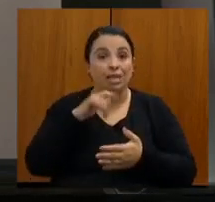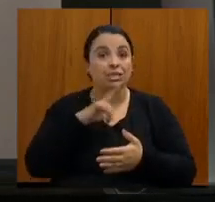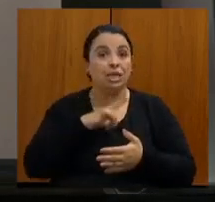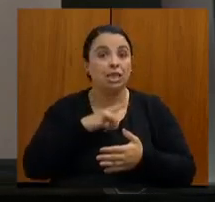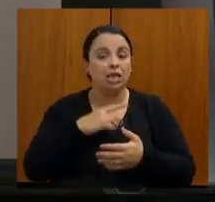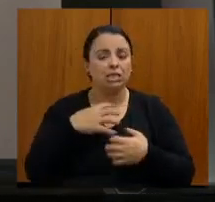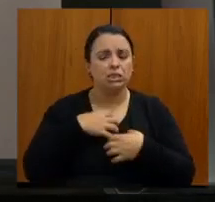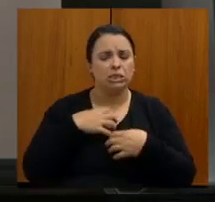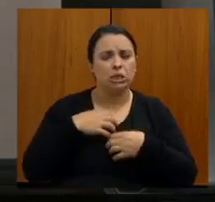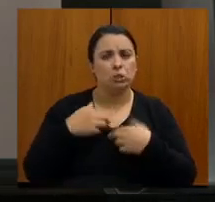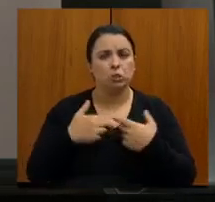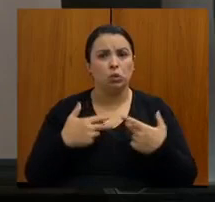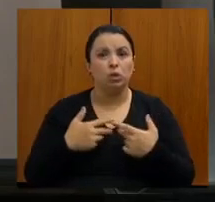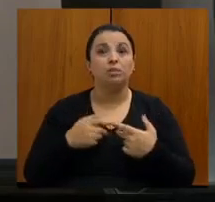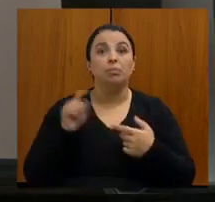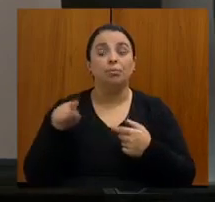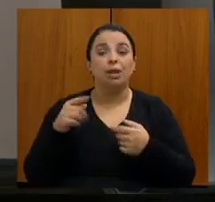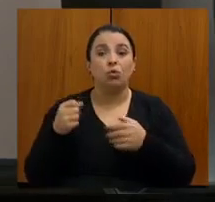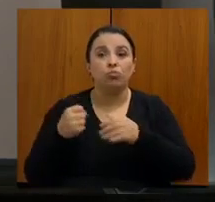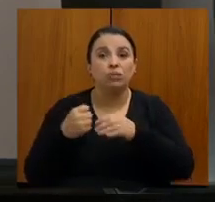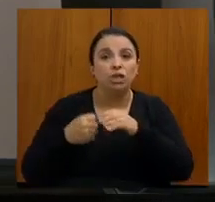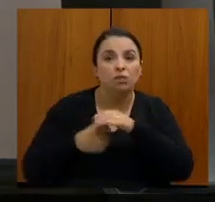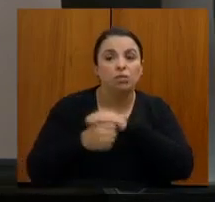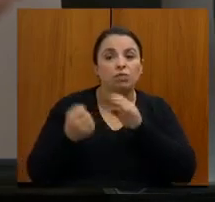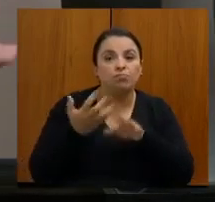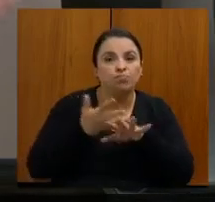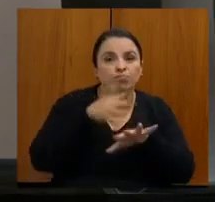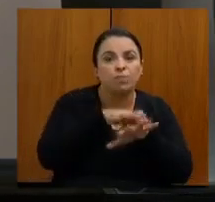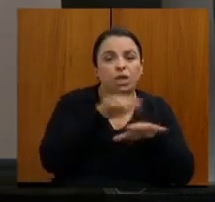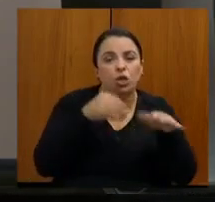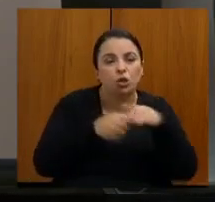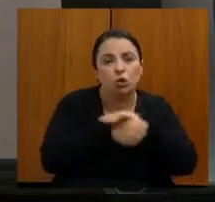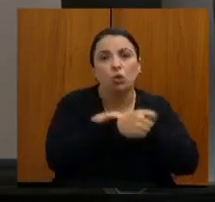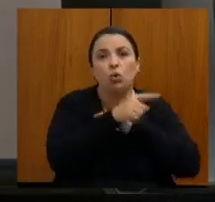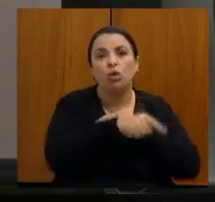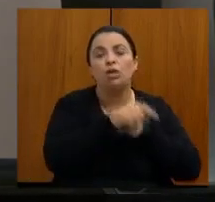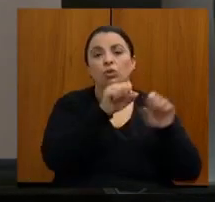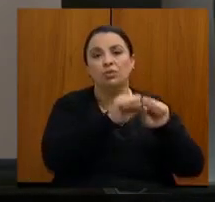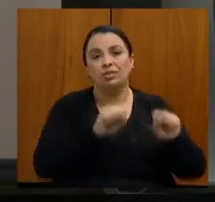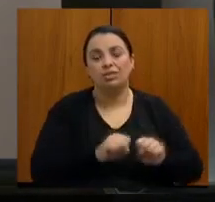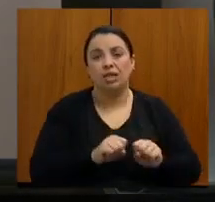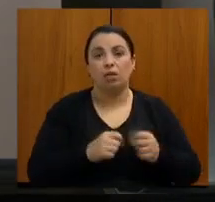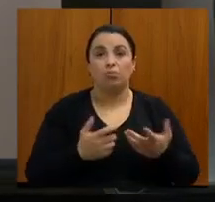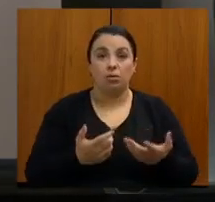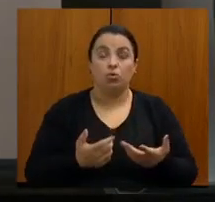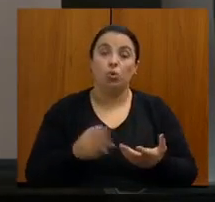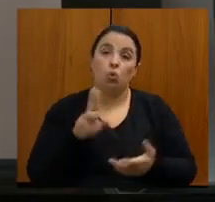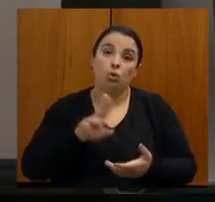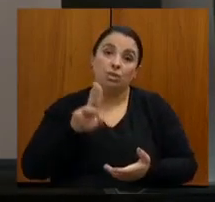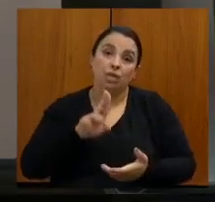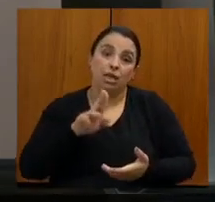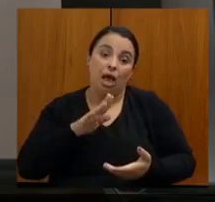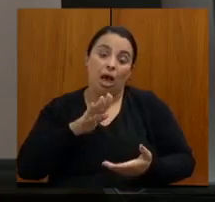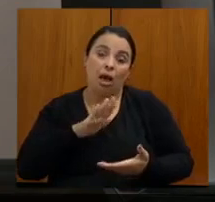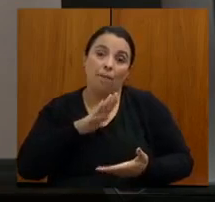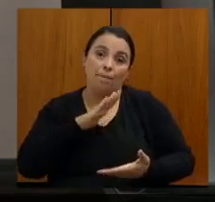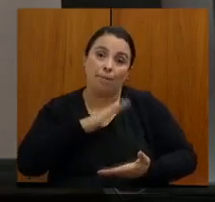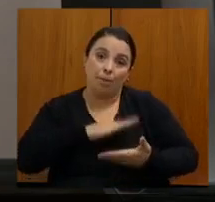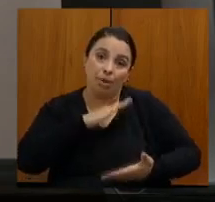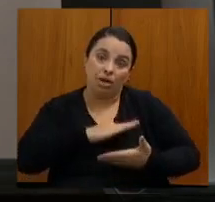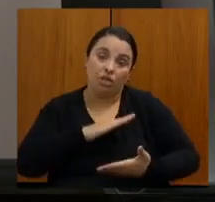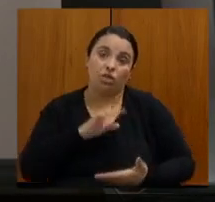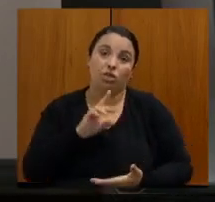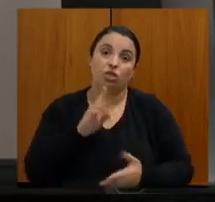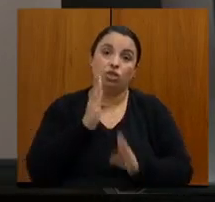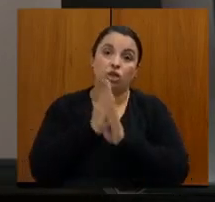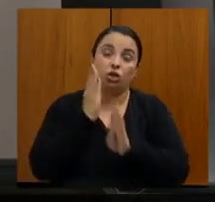para dentro do sistema. Então, que seja pela mamografia diagnóstica, porque a gente sabe que a mamografia de rastreamento é aquela da